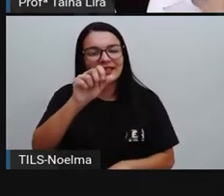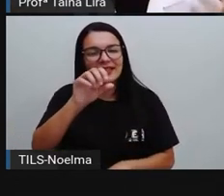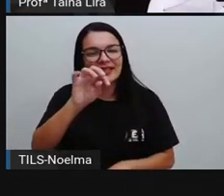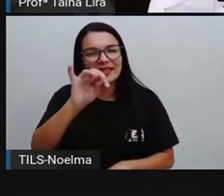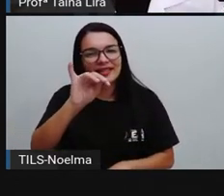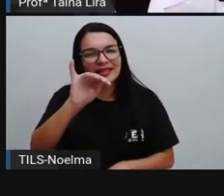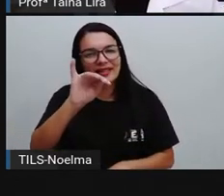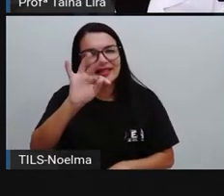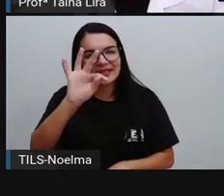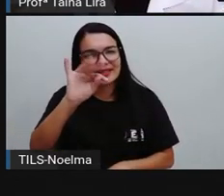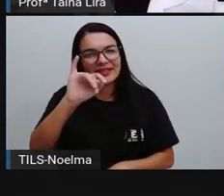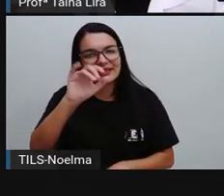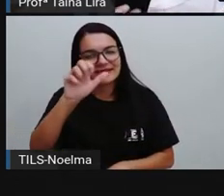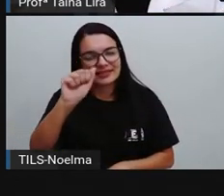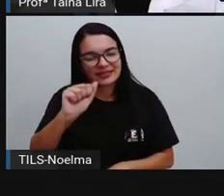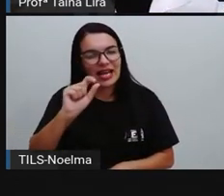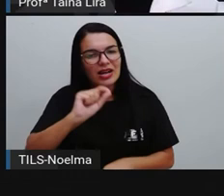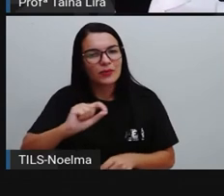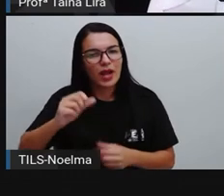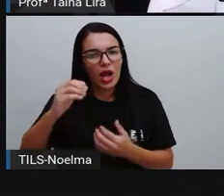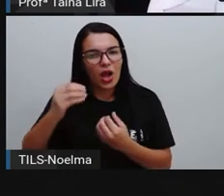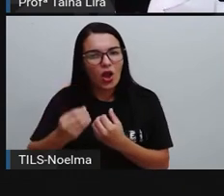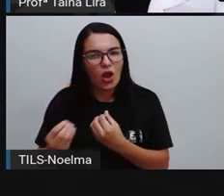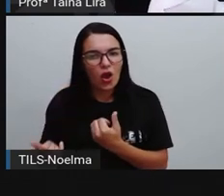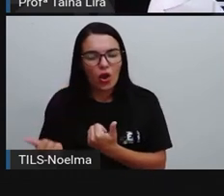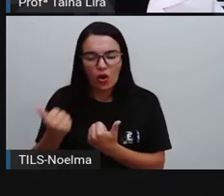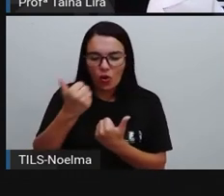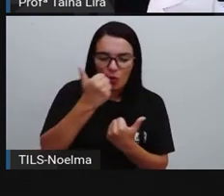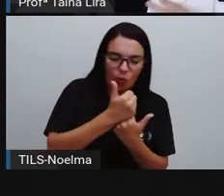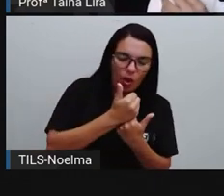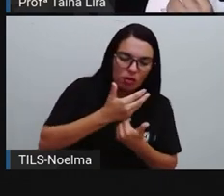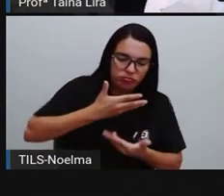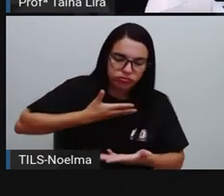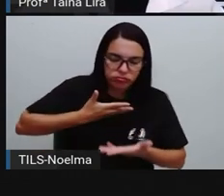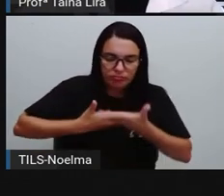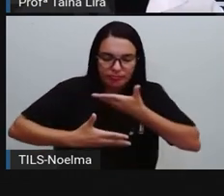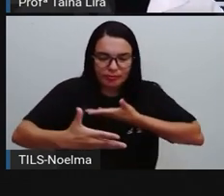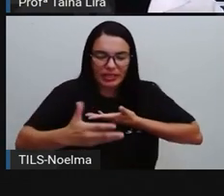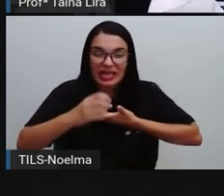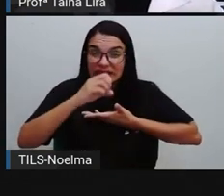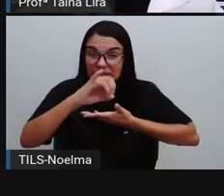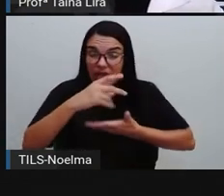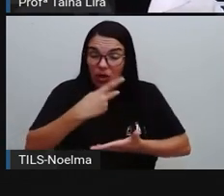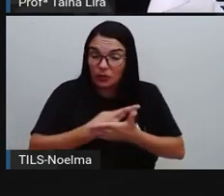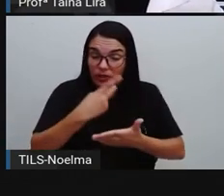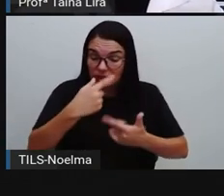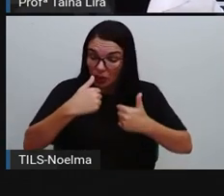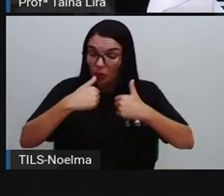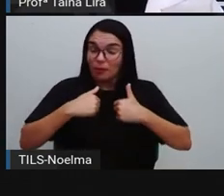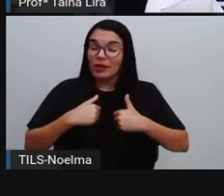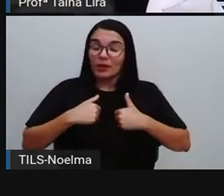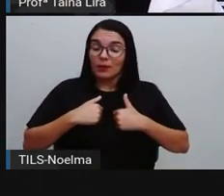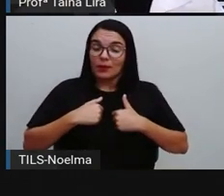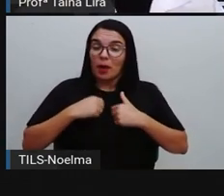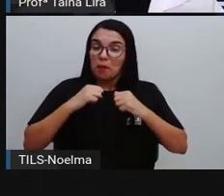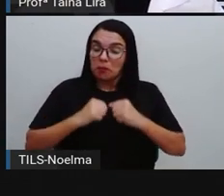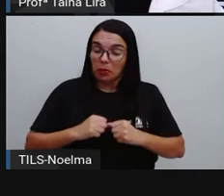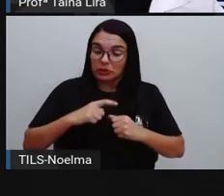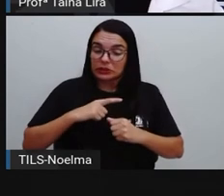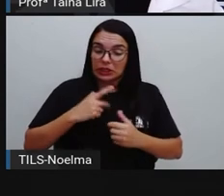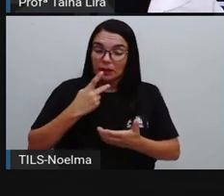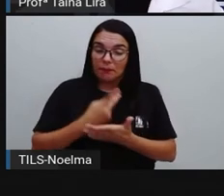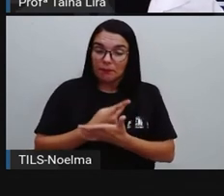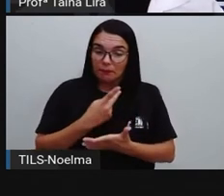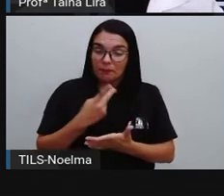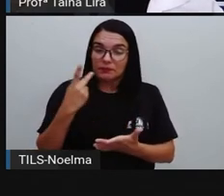colocar ali no lugar do outro, tá? Poxa, Mônica vai cair, bater a cabeça. Se fosse comigo, eu poderia avisar